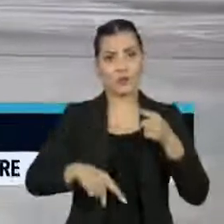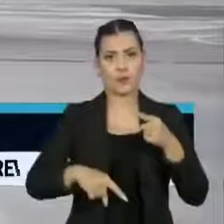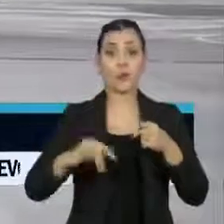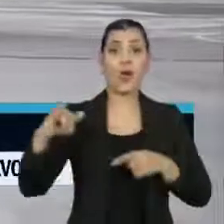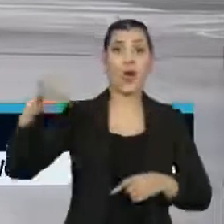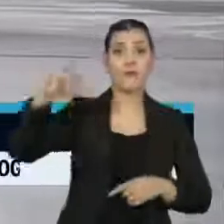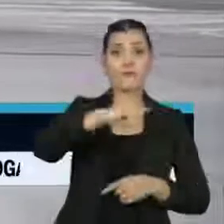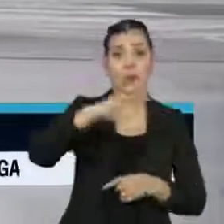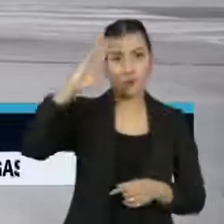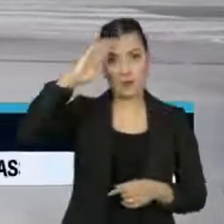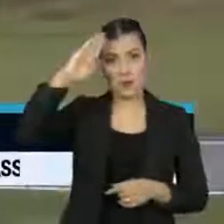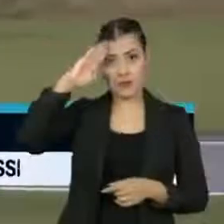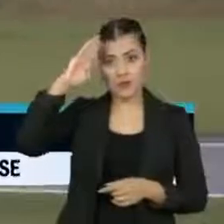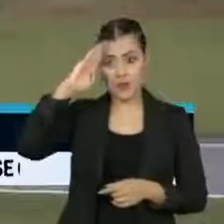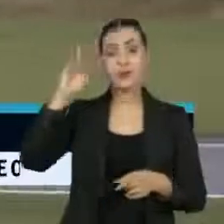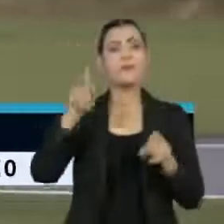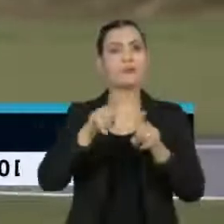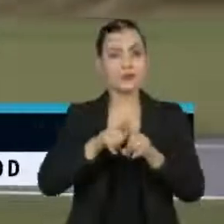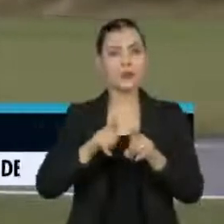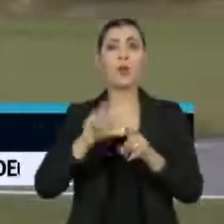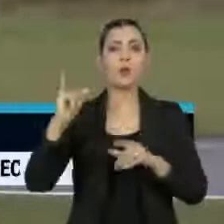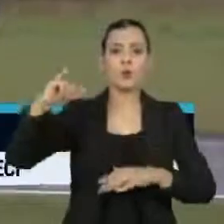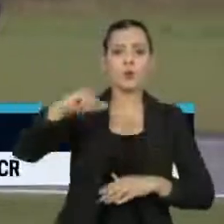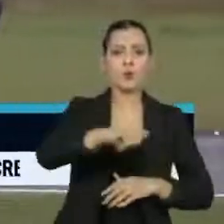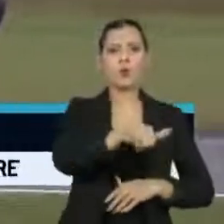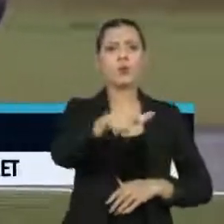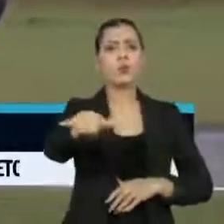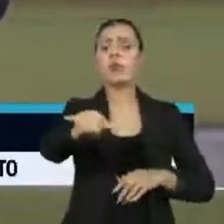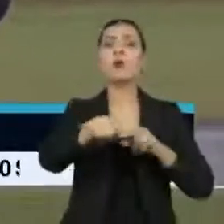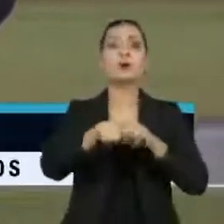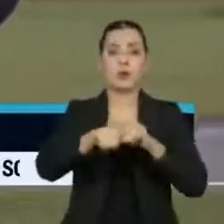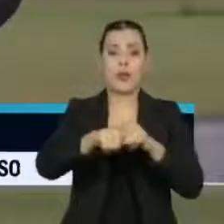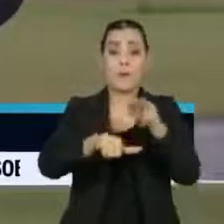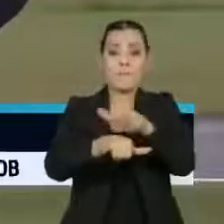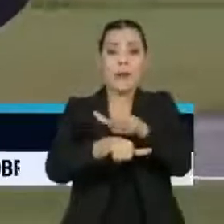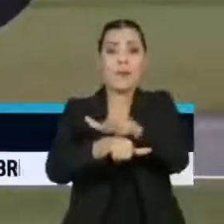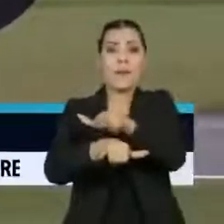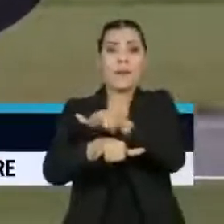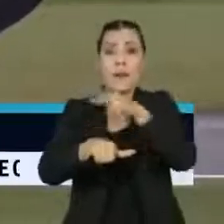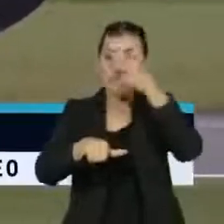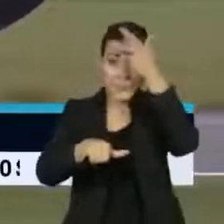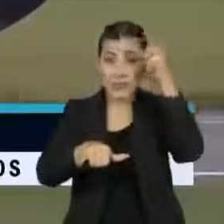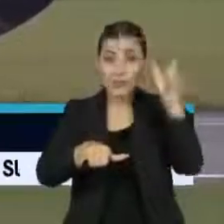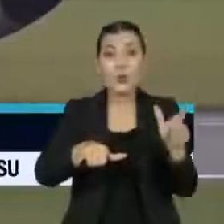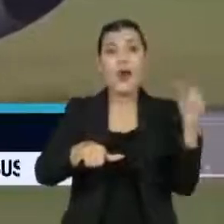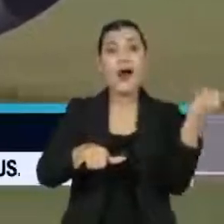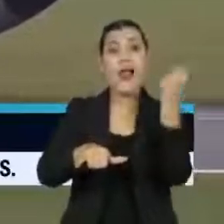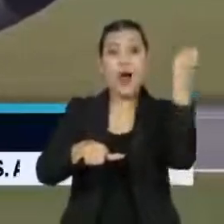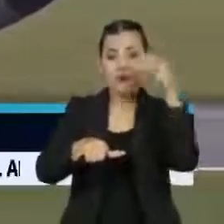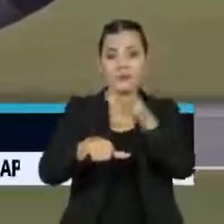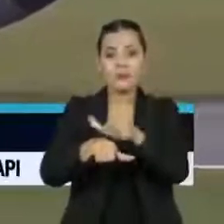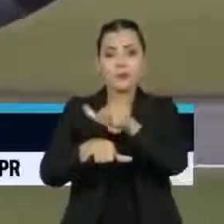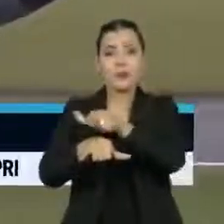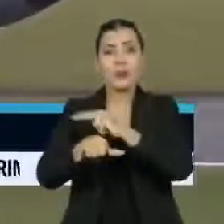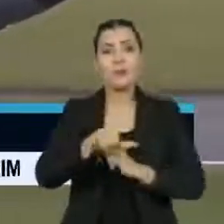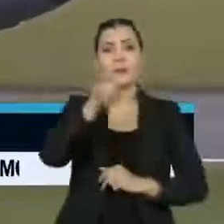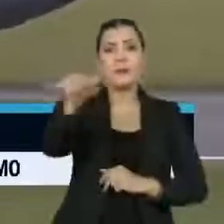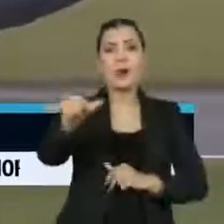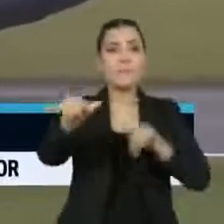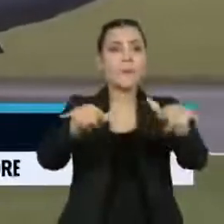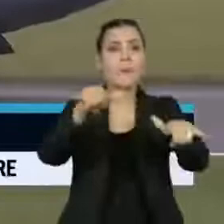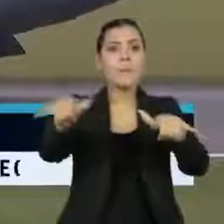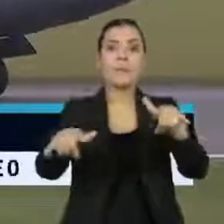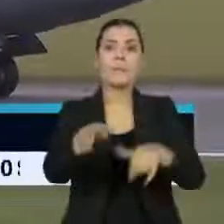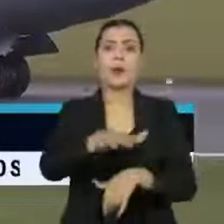Aviões militares e comerciais estão sendo utilizados para transferir pacientes em estado crítico para outras regiões do país